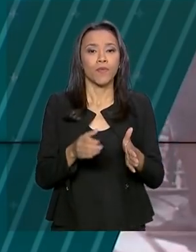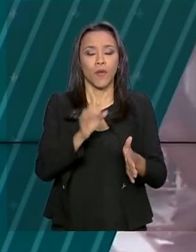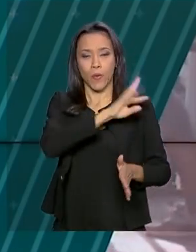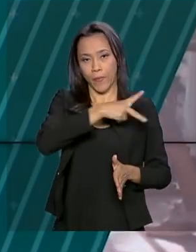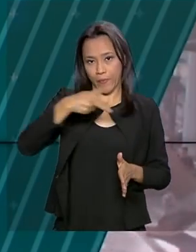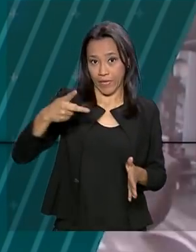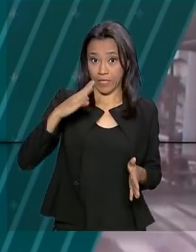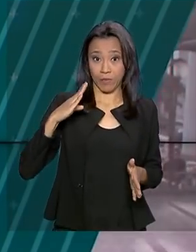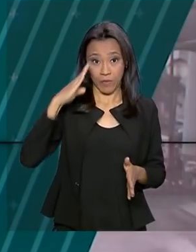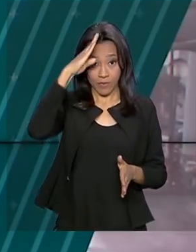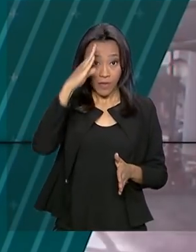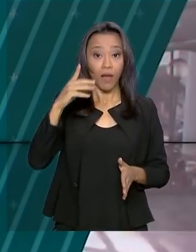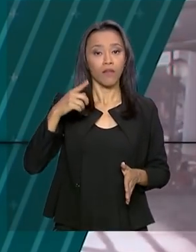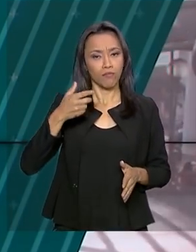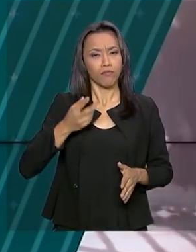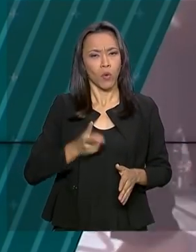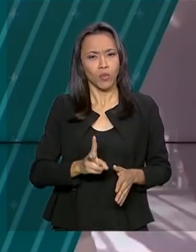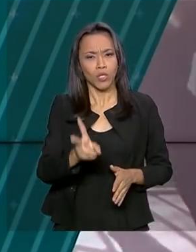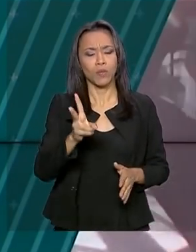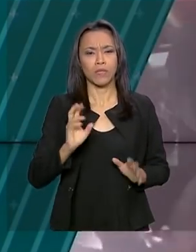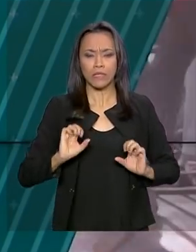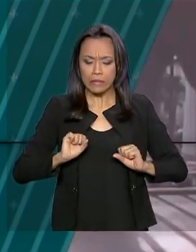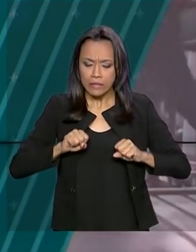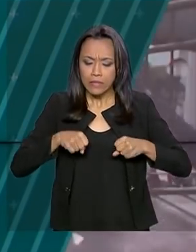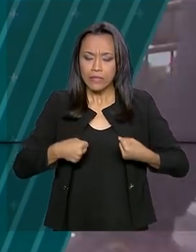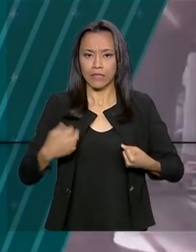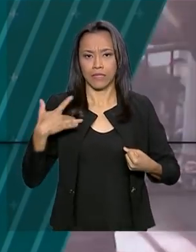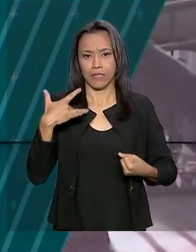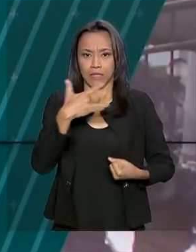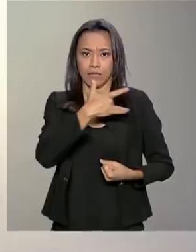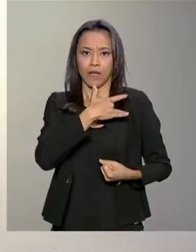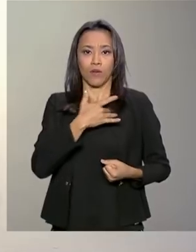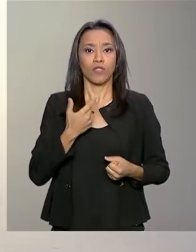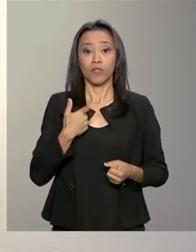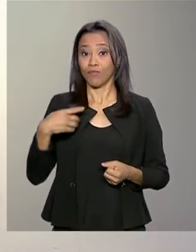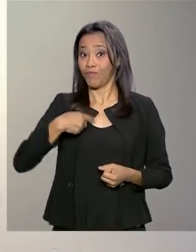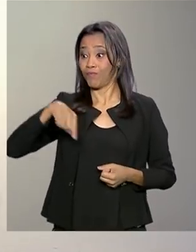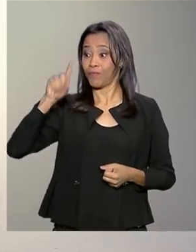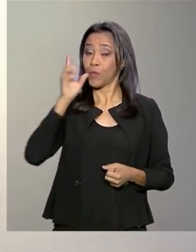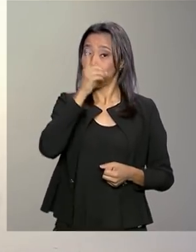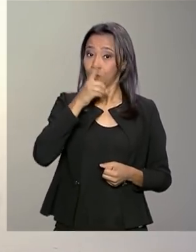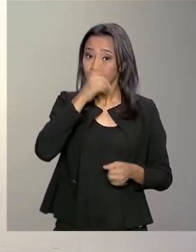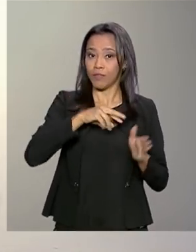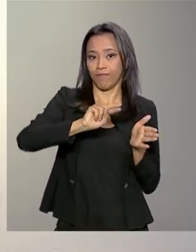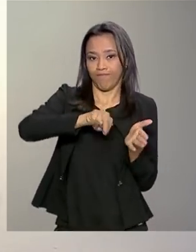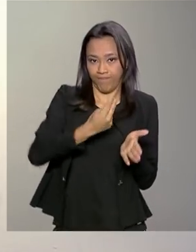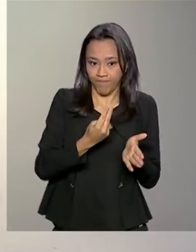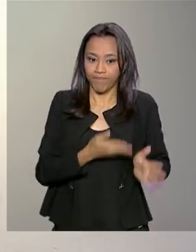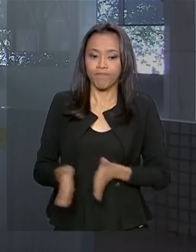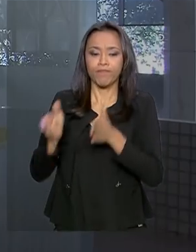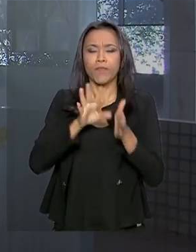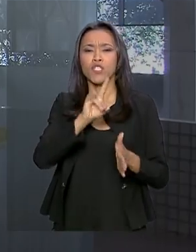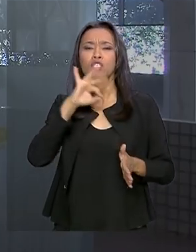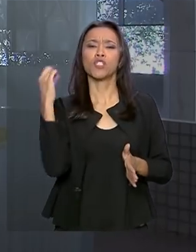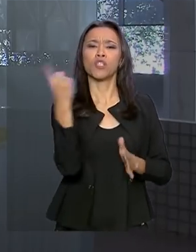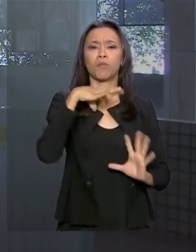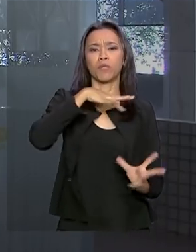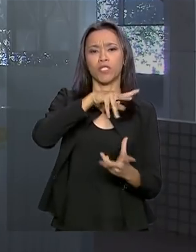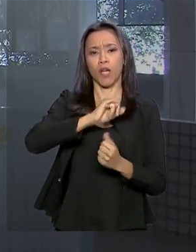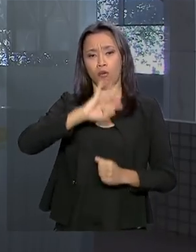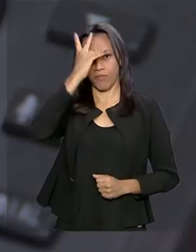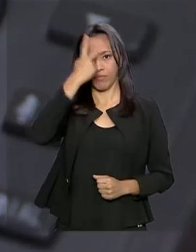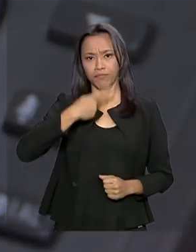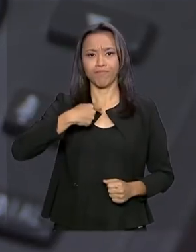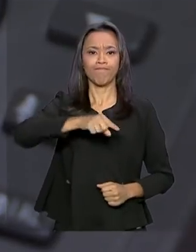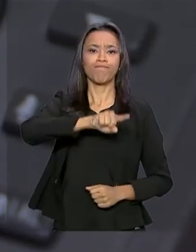Jair Bolsonaro segue em recuperação da cirurgia realizada no domingo. No Dia Mundial de Prevenção ao Suicídio, nós vamos mostrar